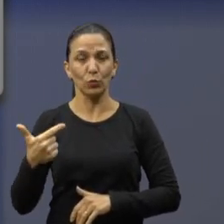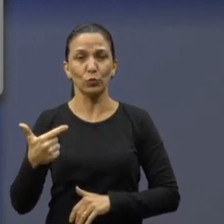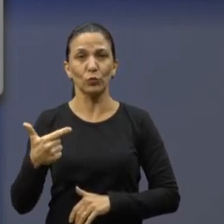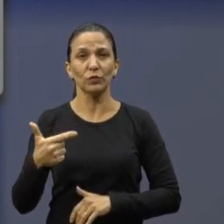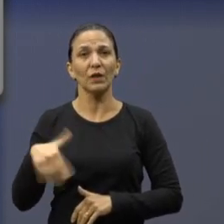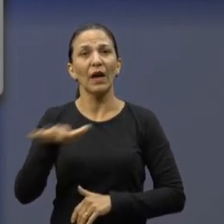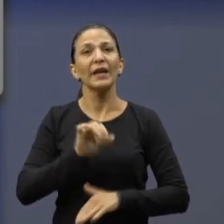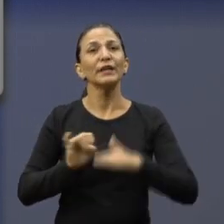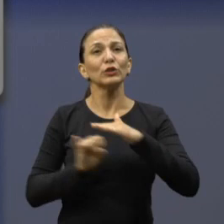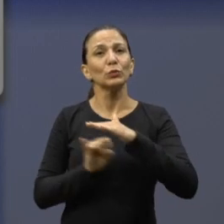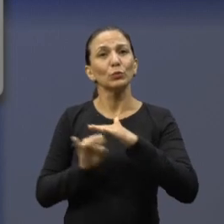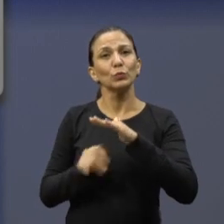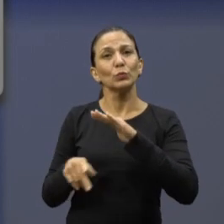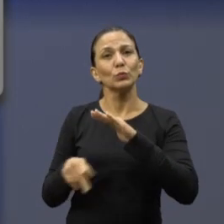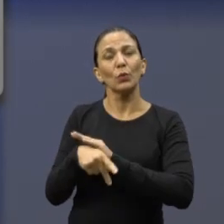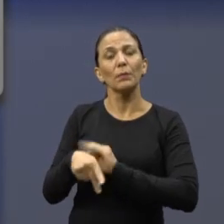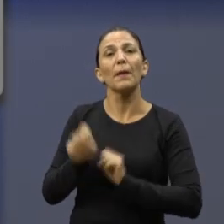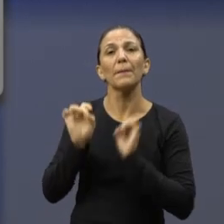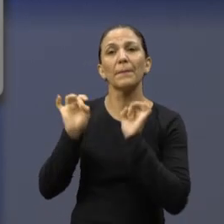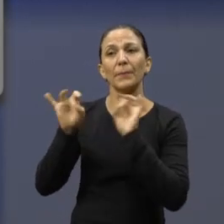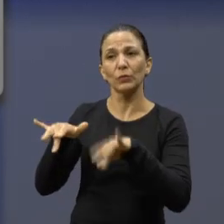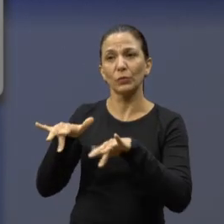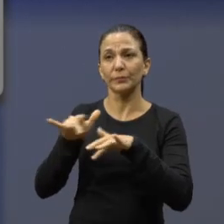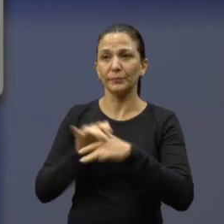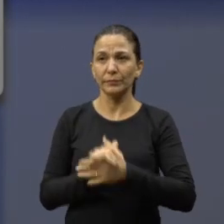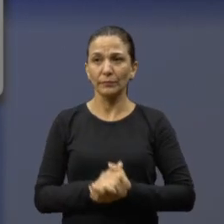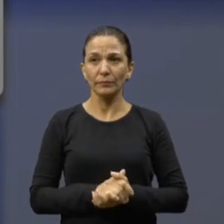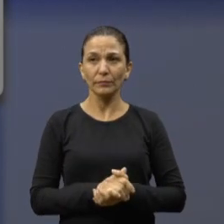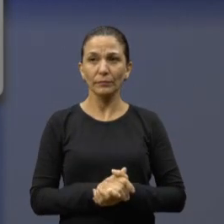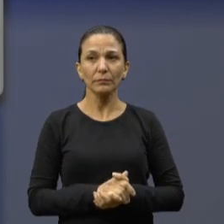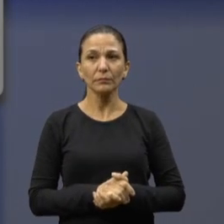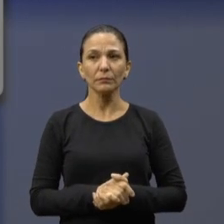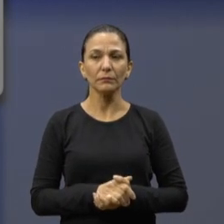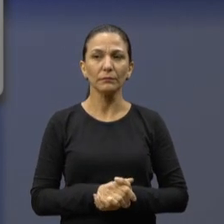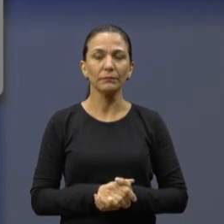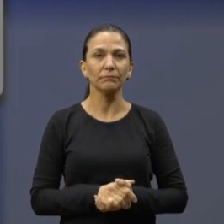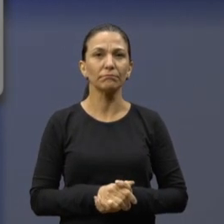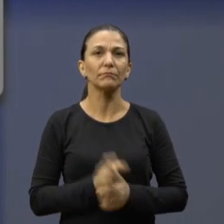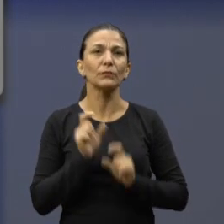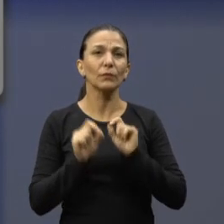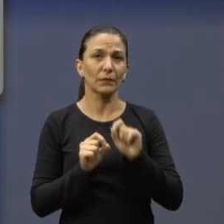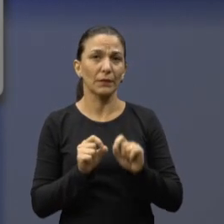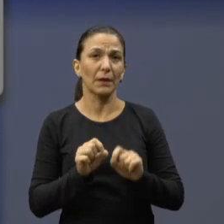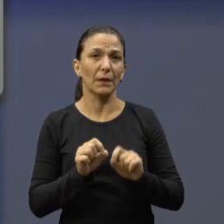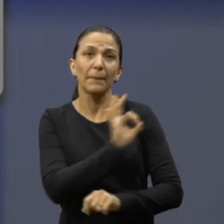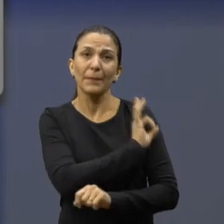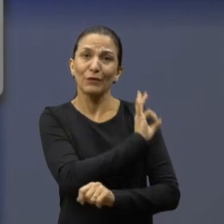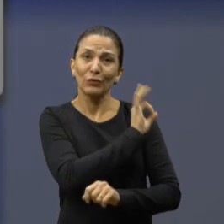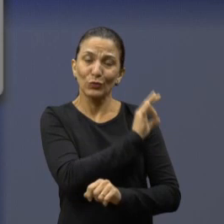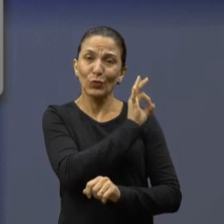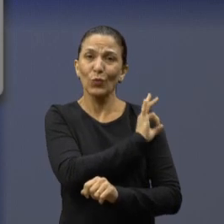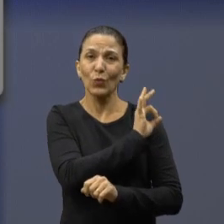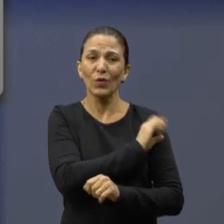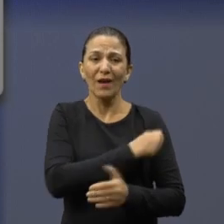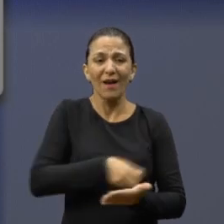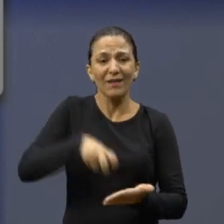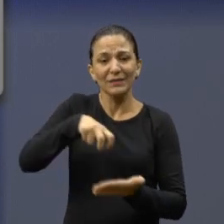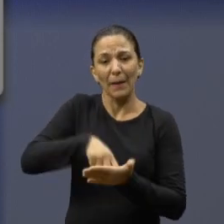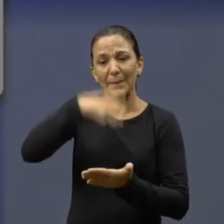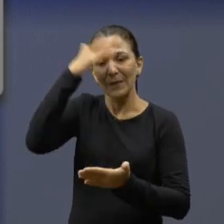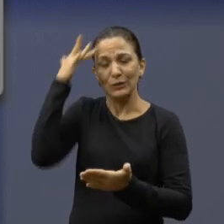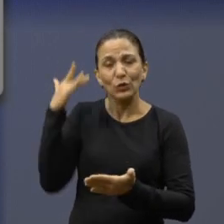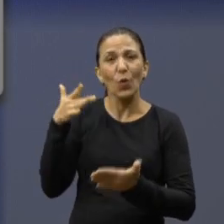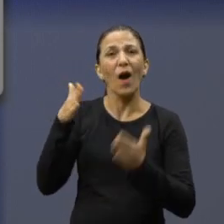Abandono. O próximo slide, o próximo é isso. Interessante que a Prefeitura quer punir quem abandona o imóvel